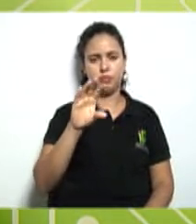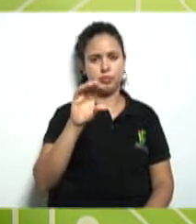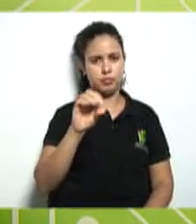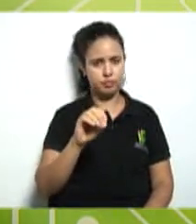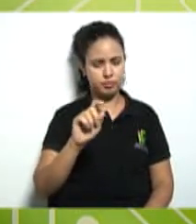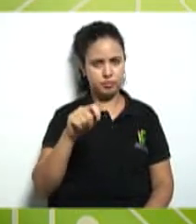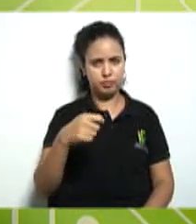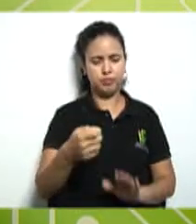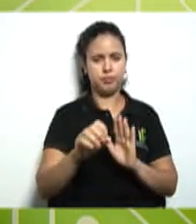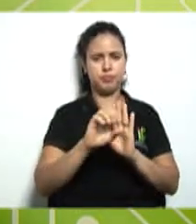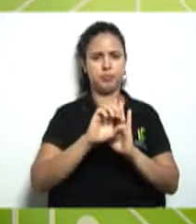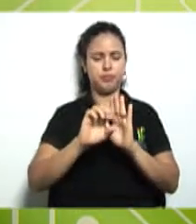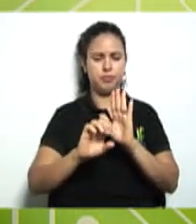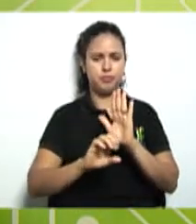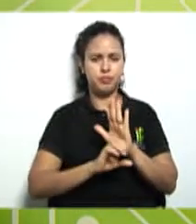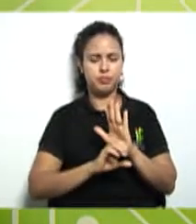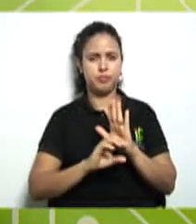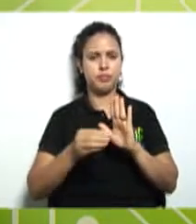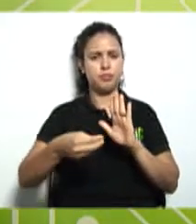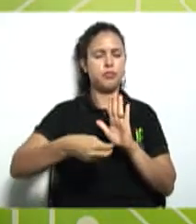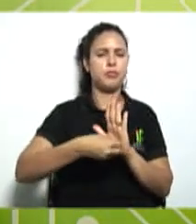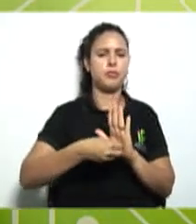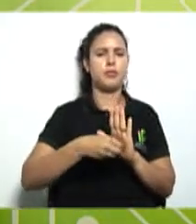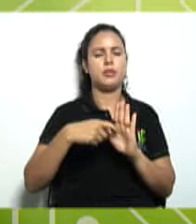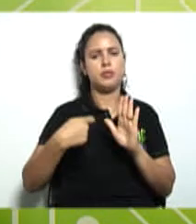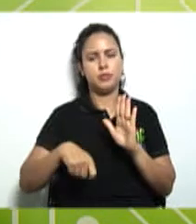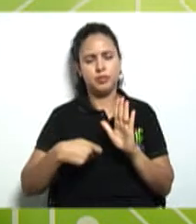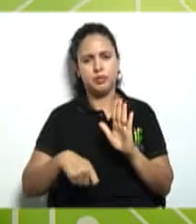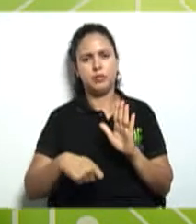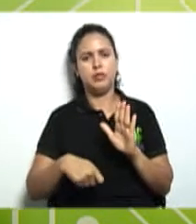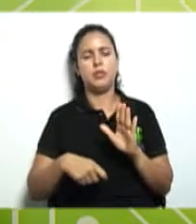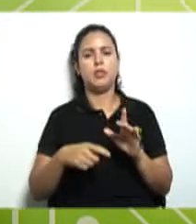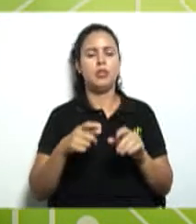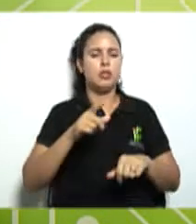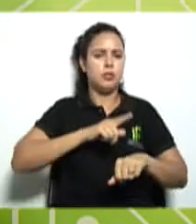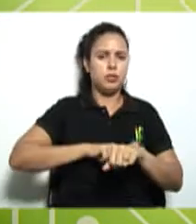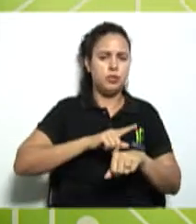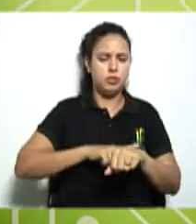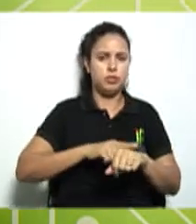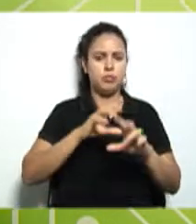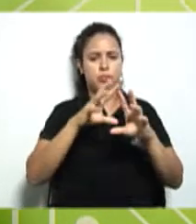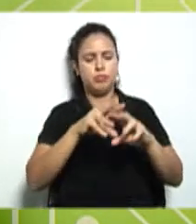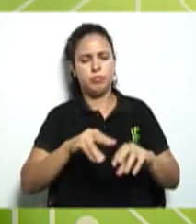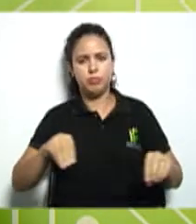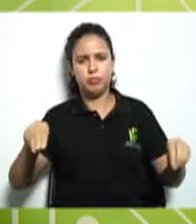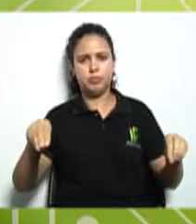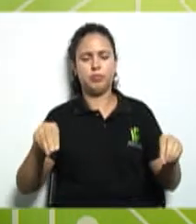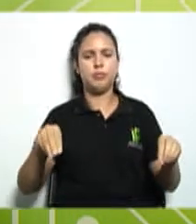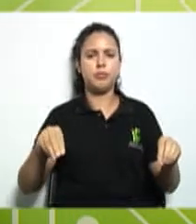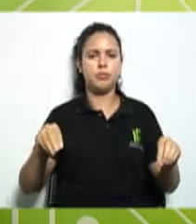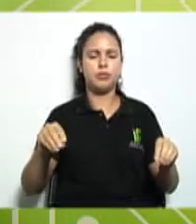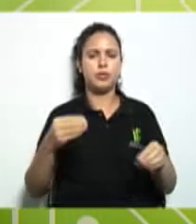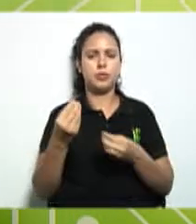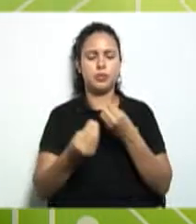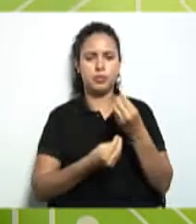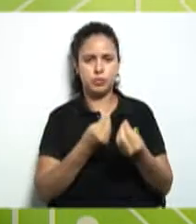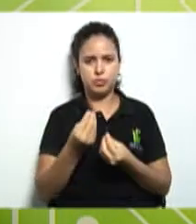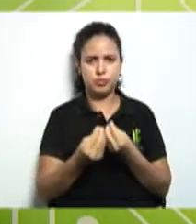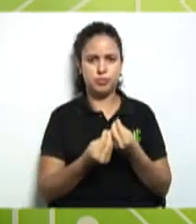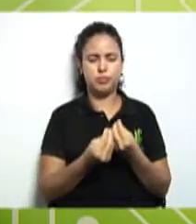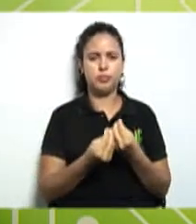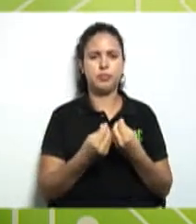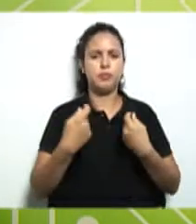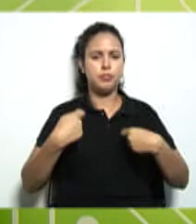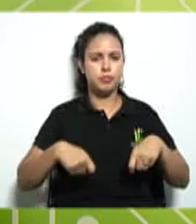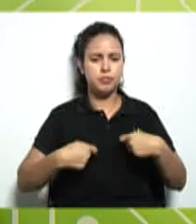forma como vai acontecer como que vai em que momento vai acontecer essa dissolução como irá acontecer o que